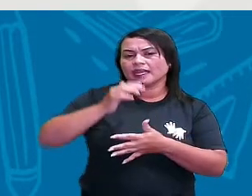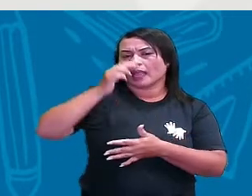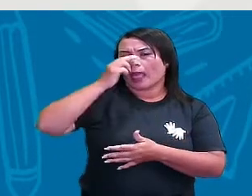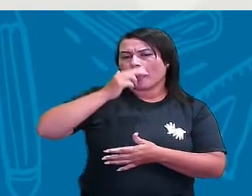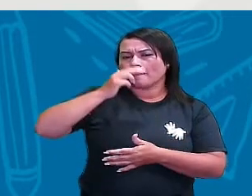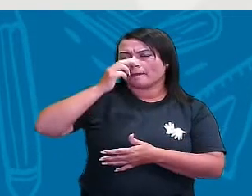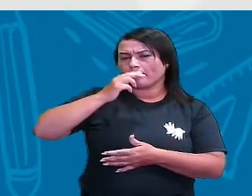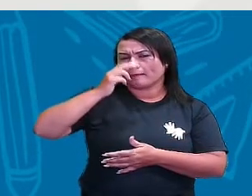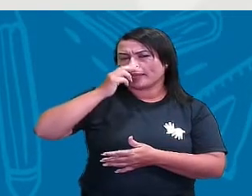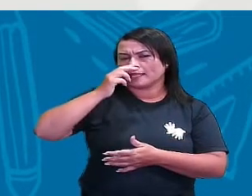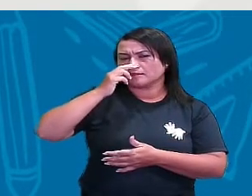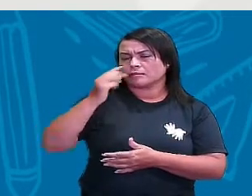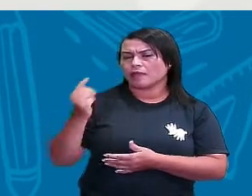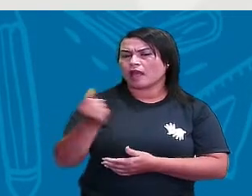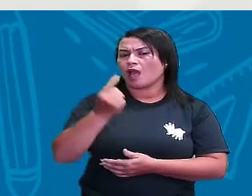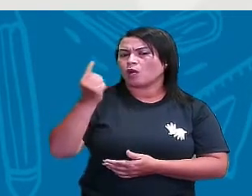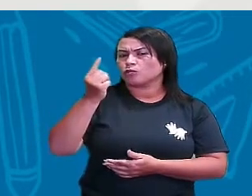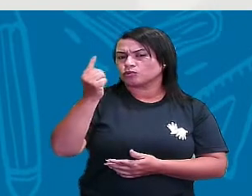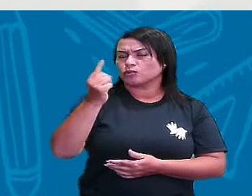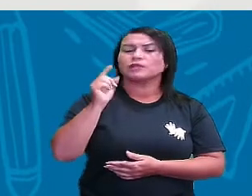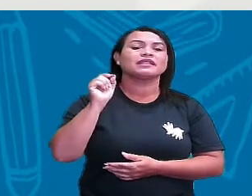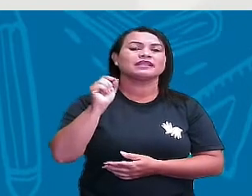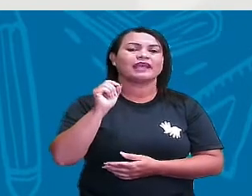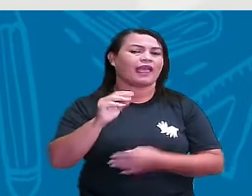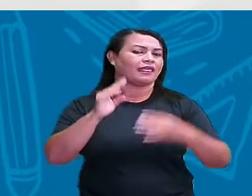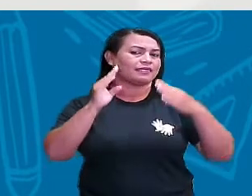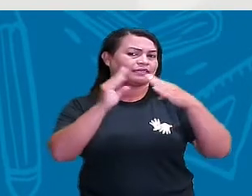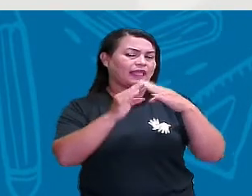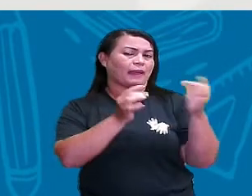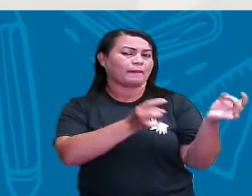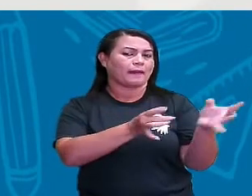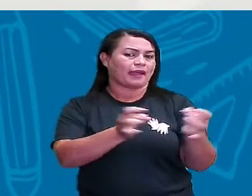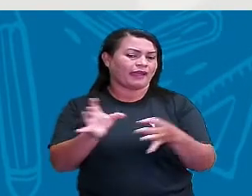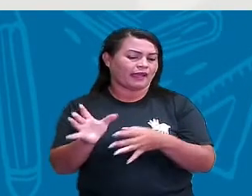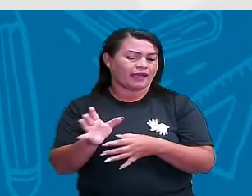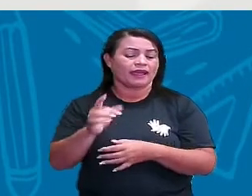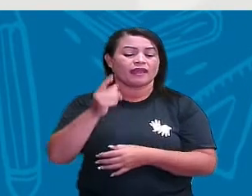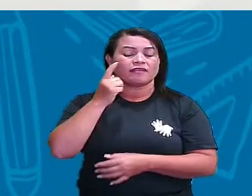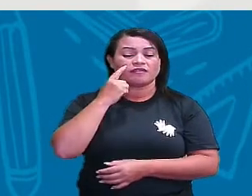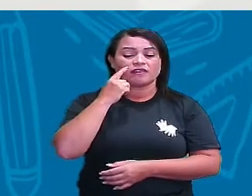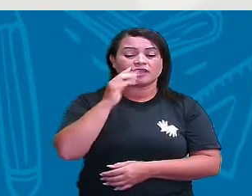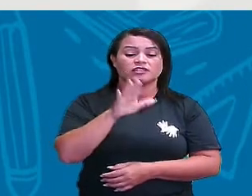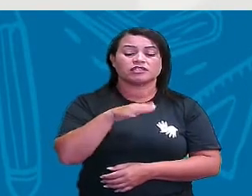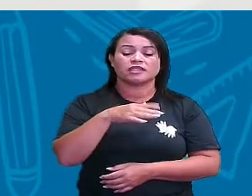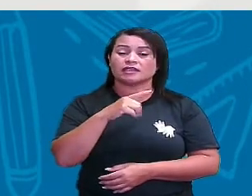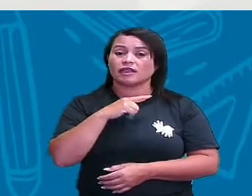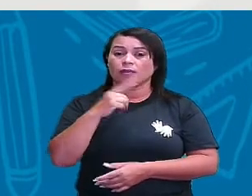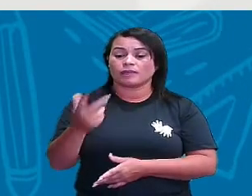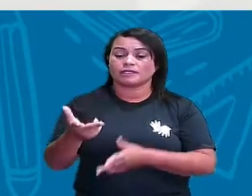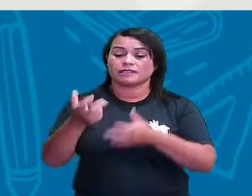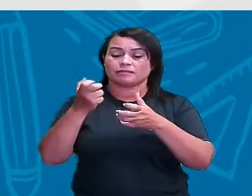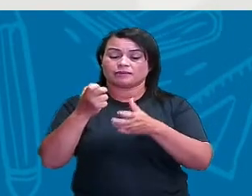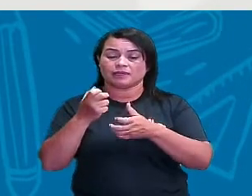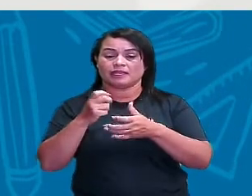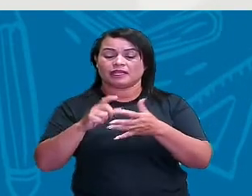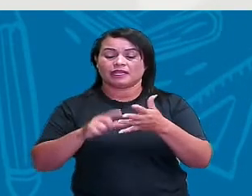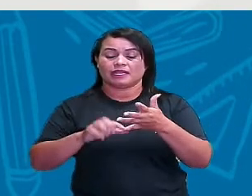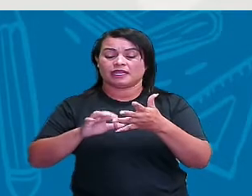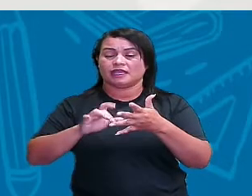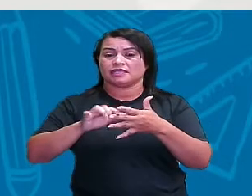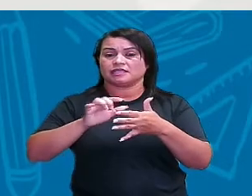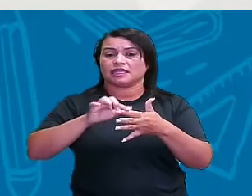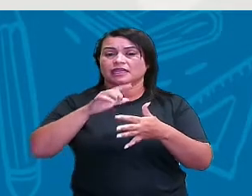da barraca. Sim, e eu percebi que a escada tem o dobro da altura de